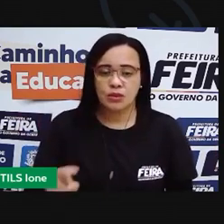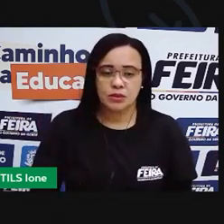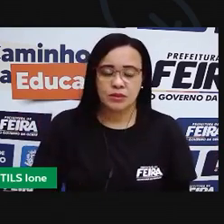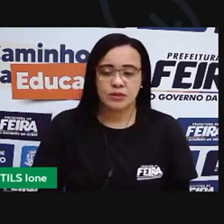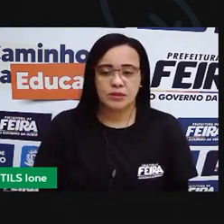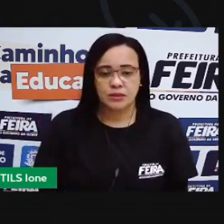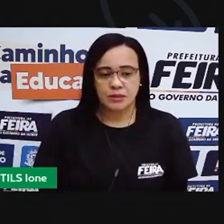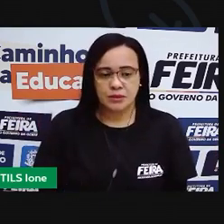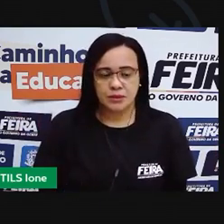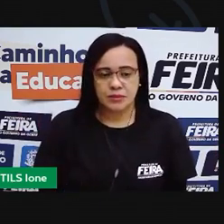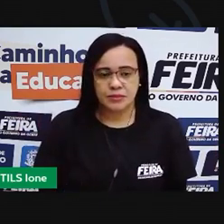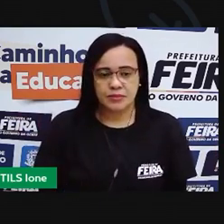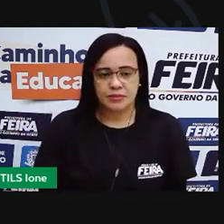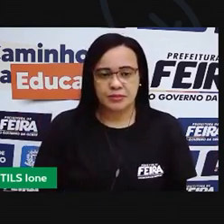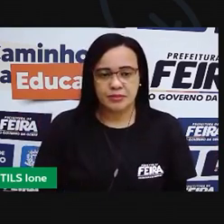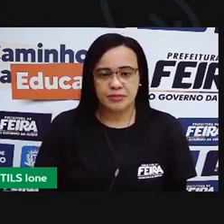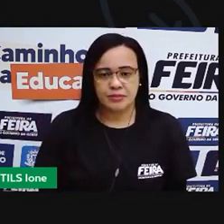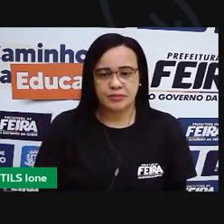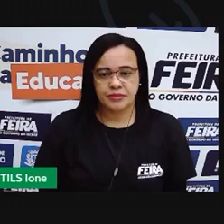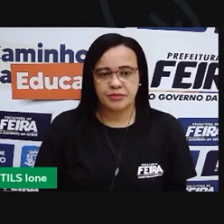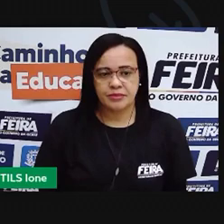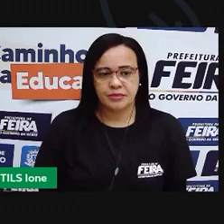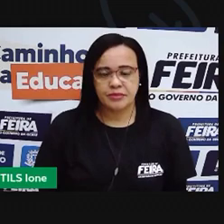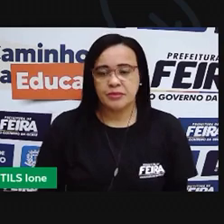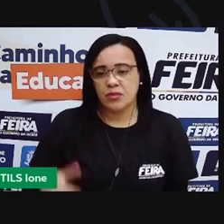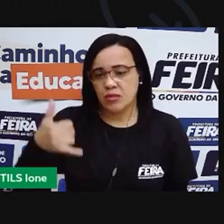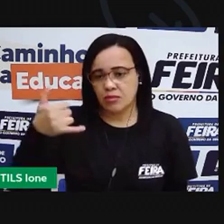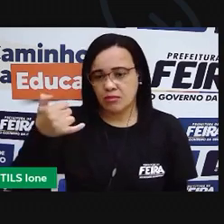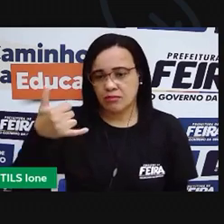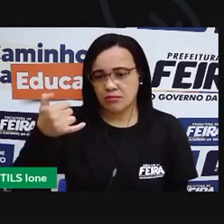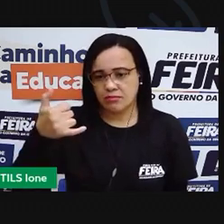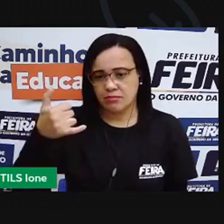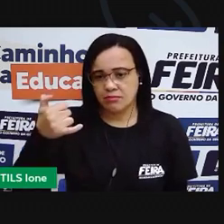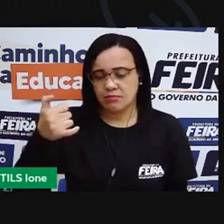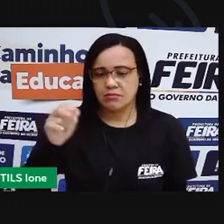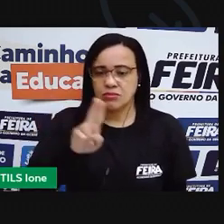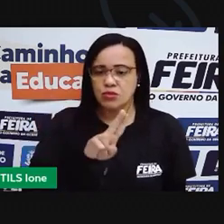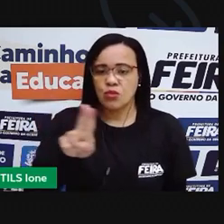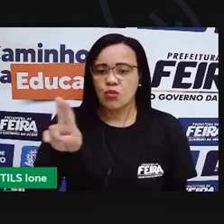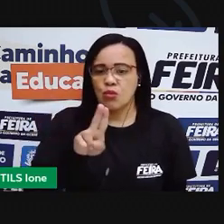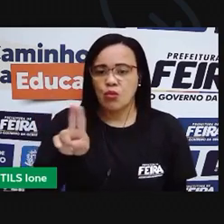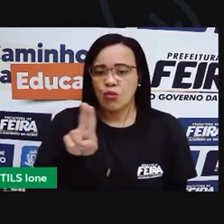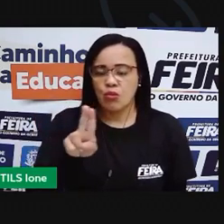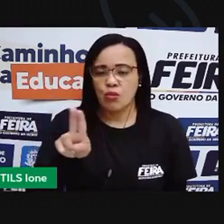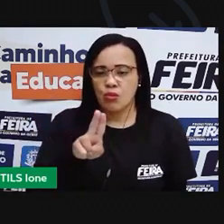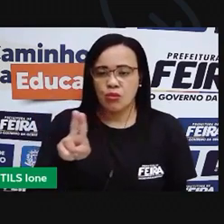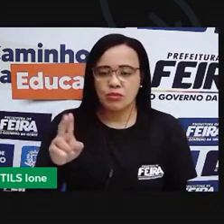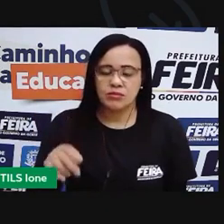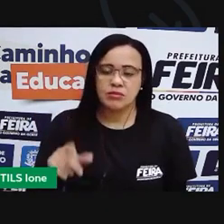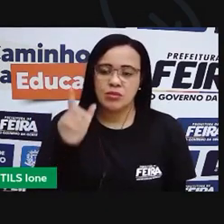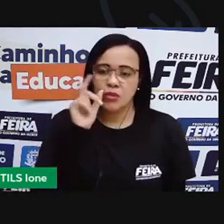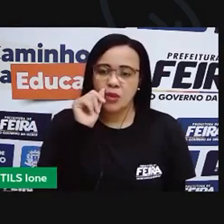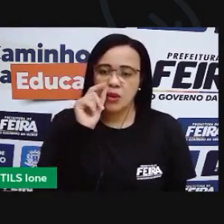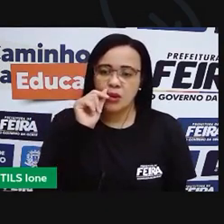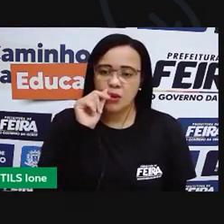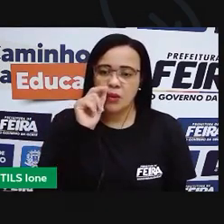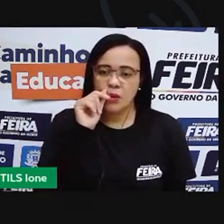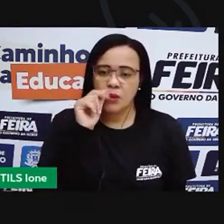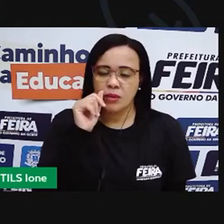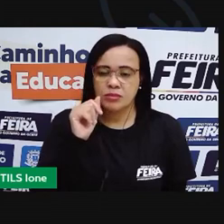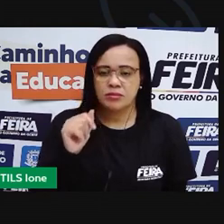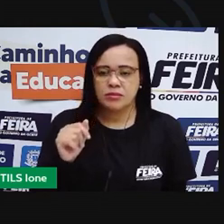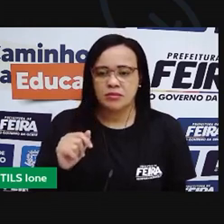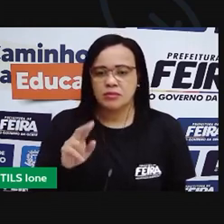uma canílica pra escrever o nome desse lápis o lápis